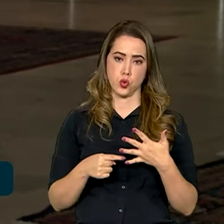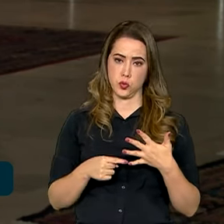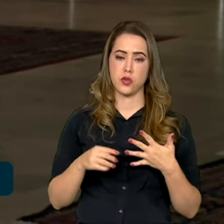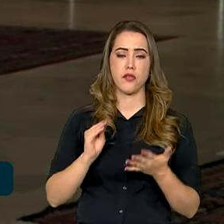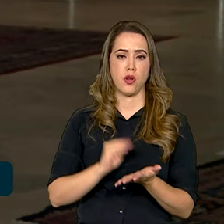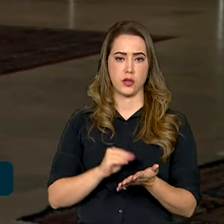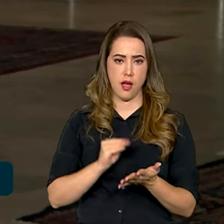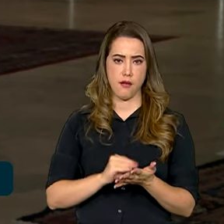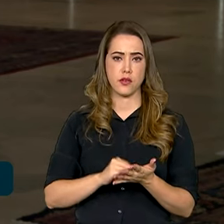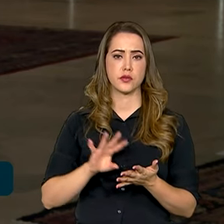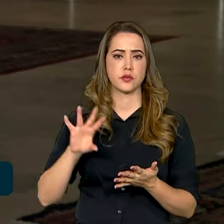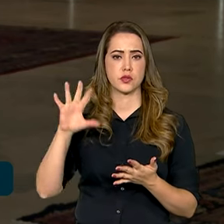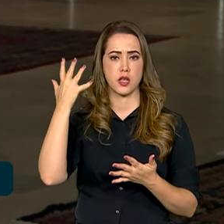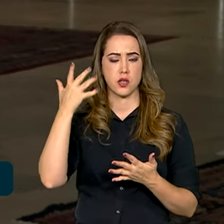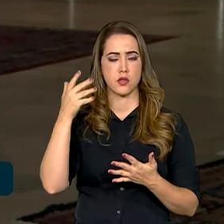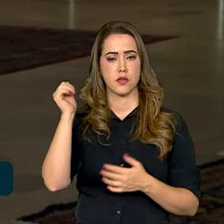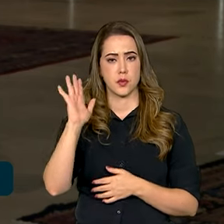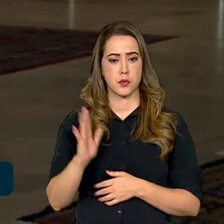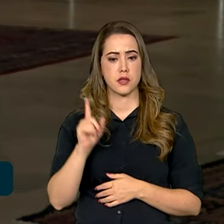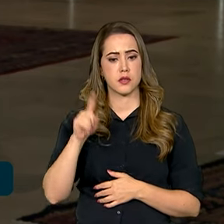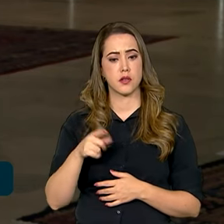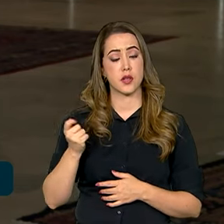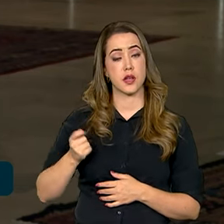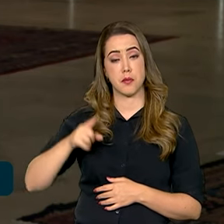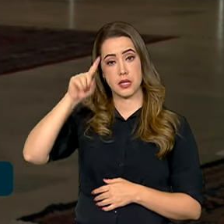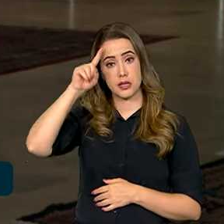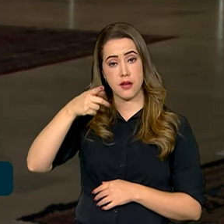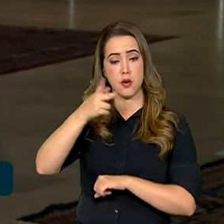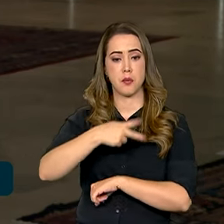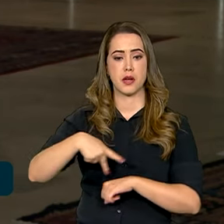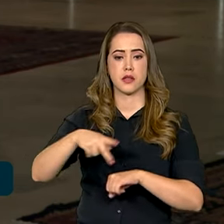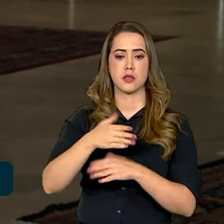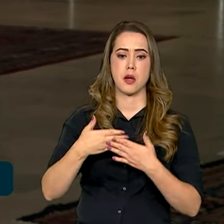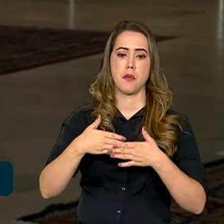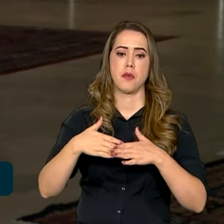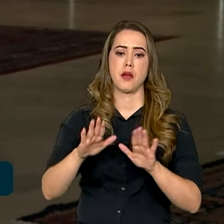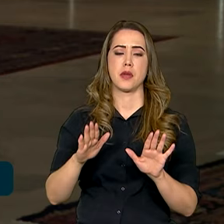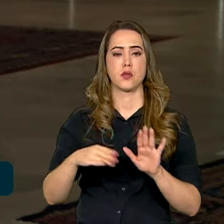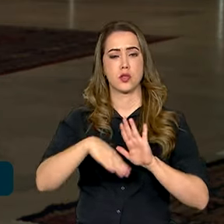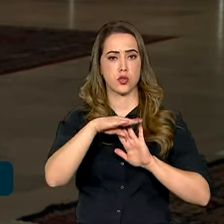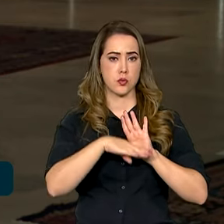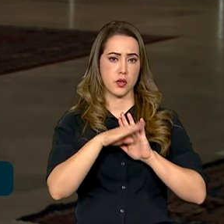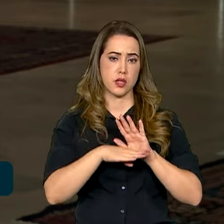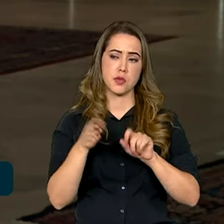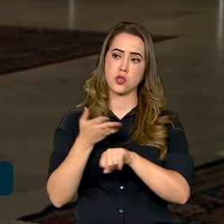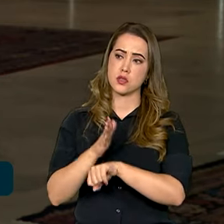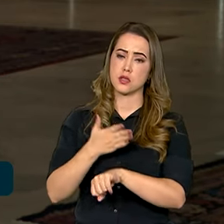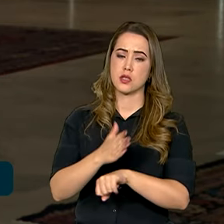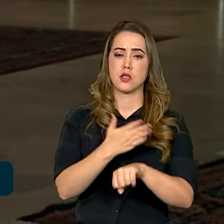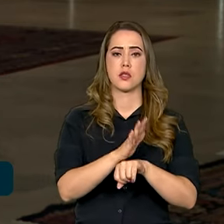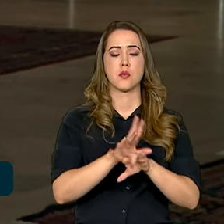que estava pendente de ser cumprido pelo Estado, era o que determinava ao país a abertura de programas de capacitação